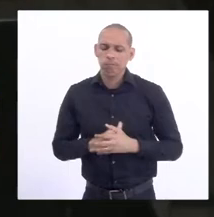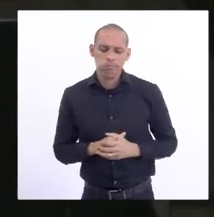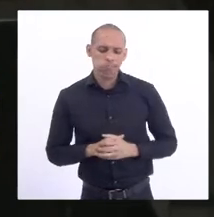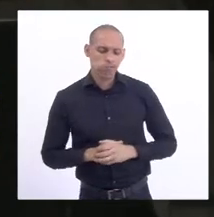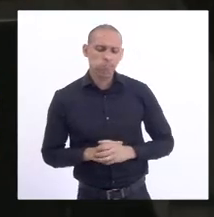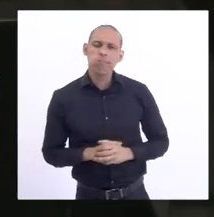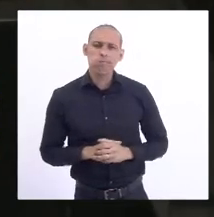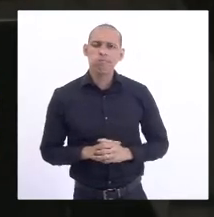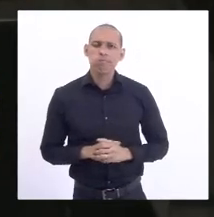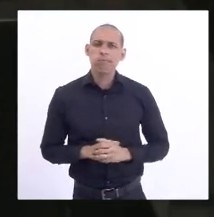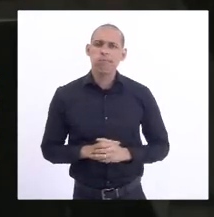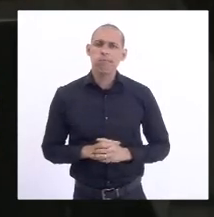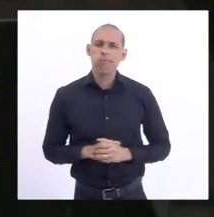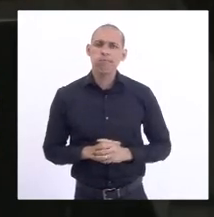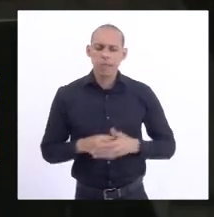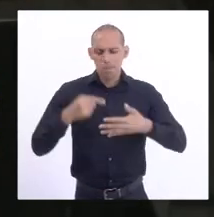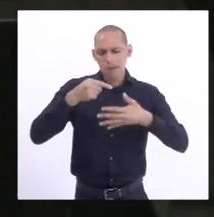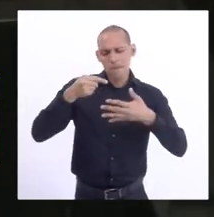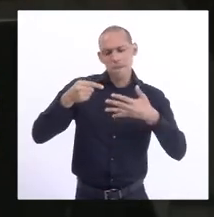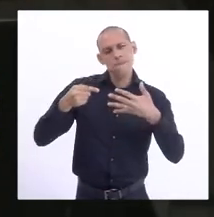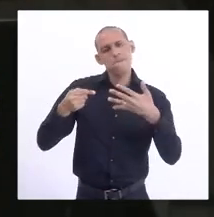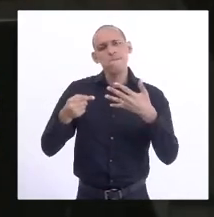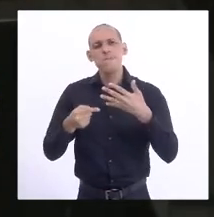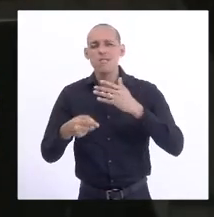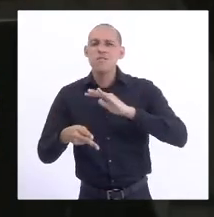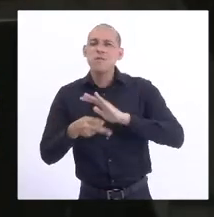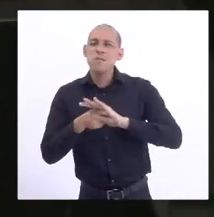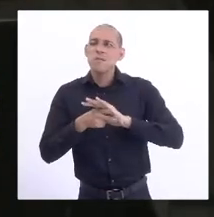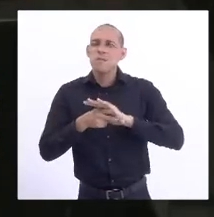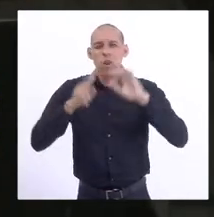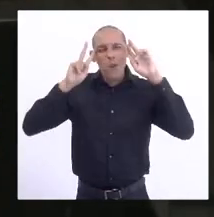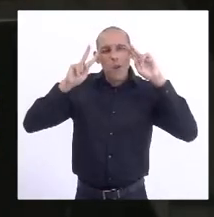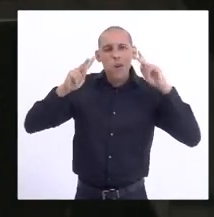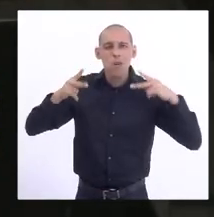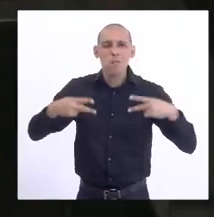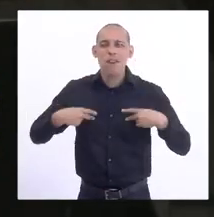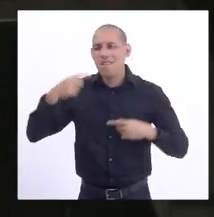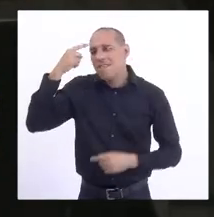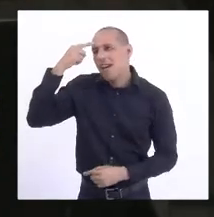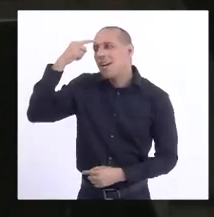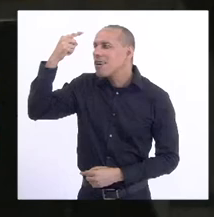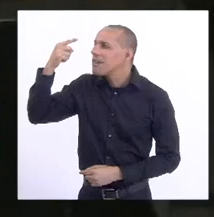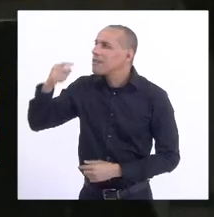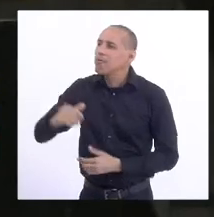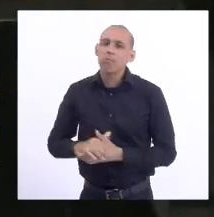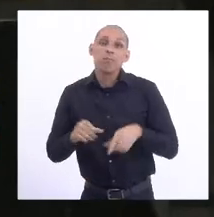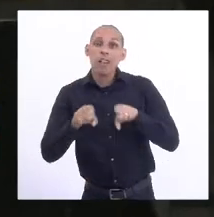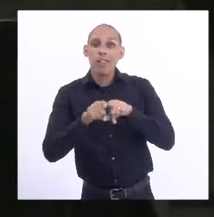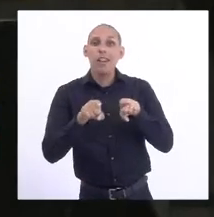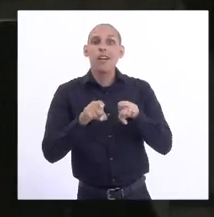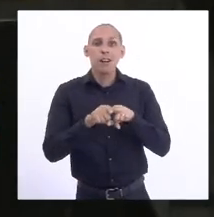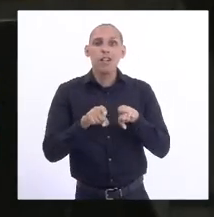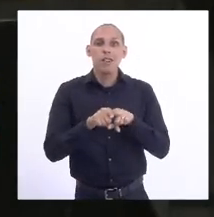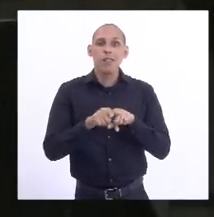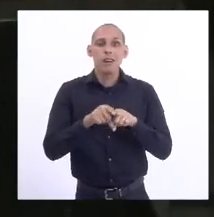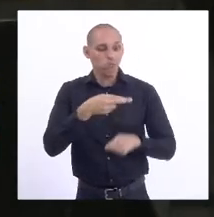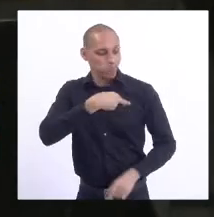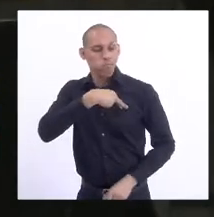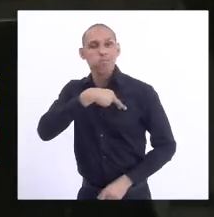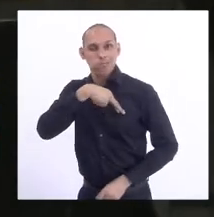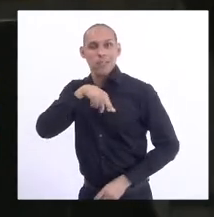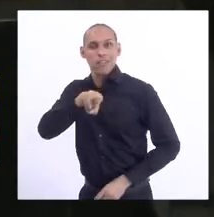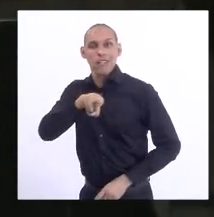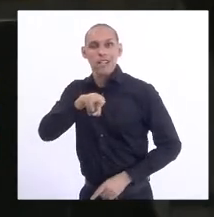todos os princípios humanísticos, e diria até muitos princípios religiosos,